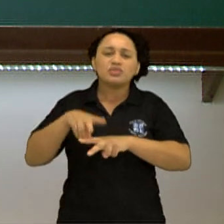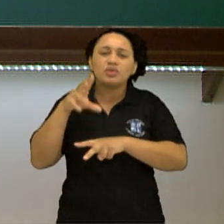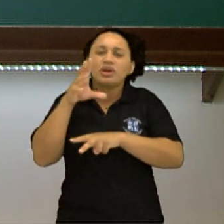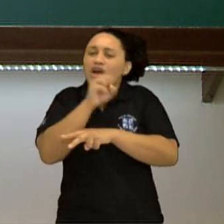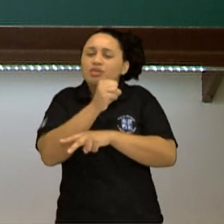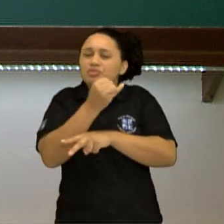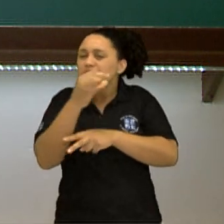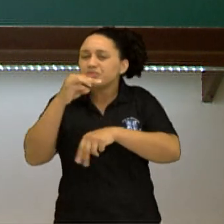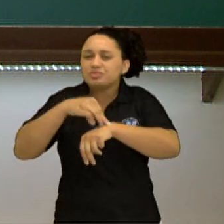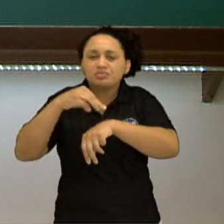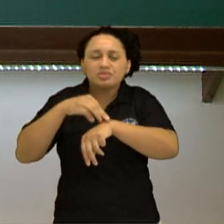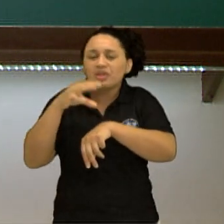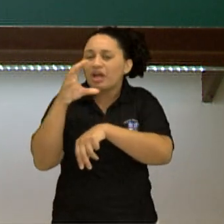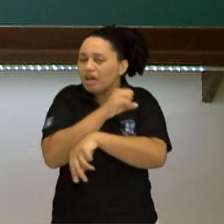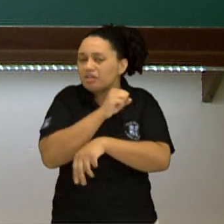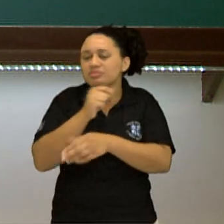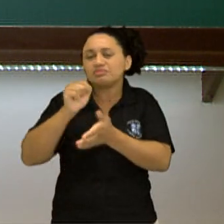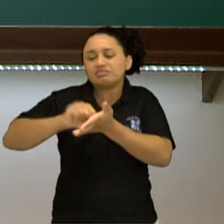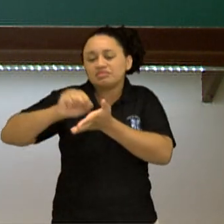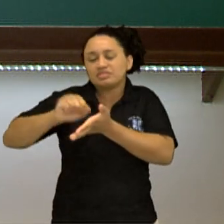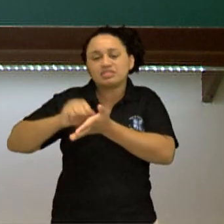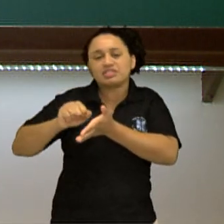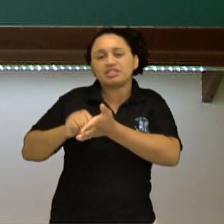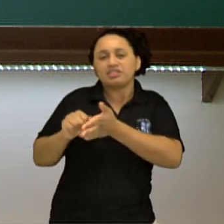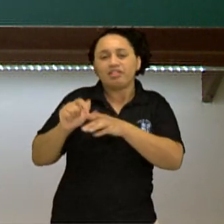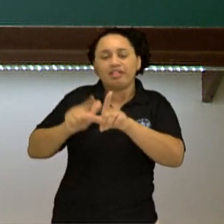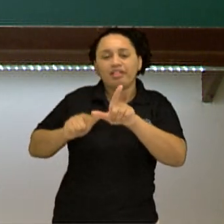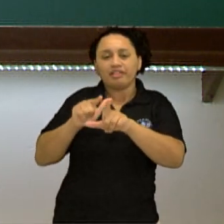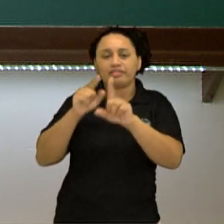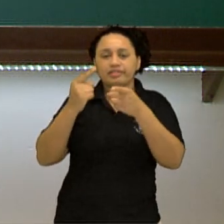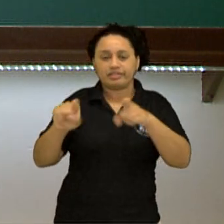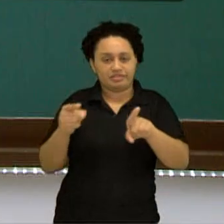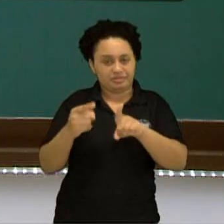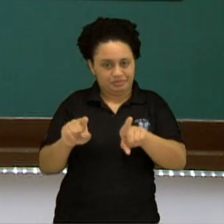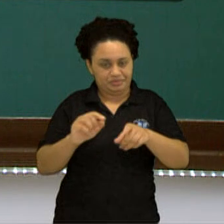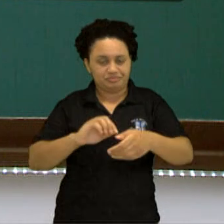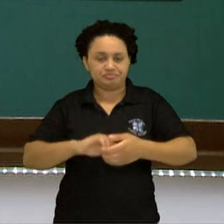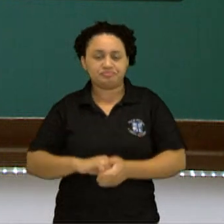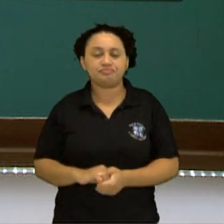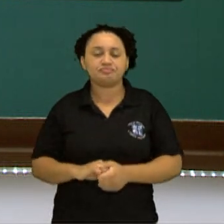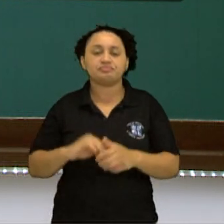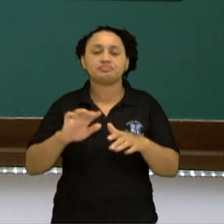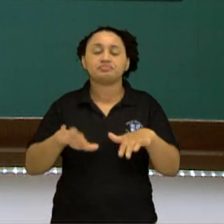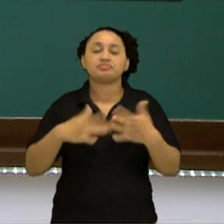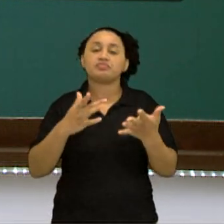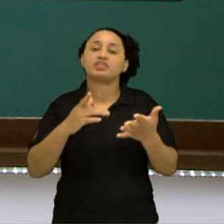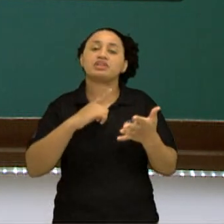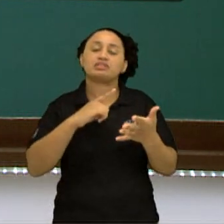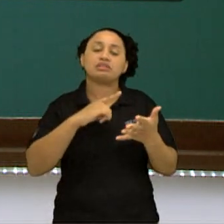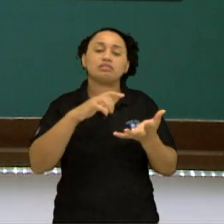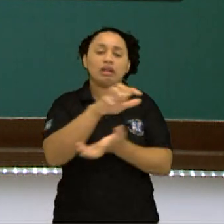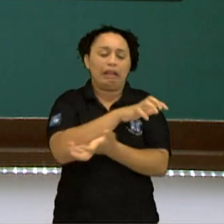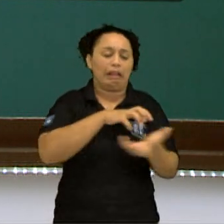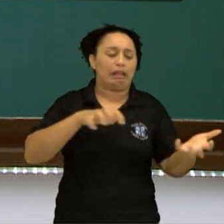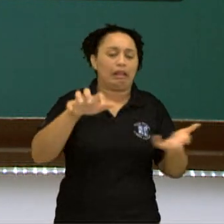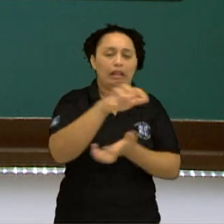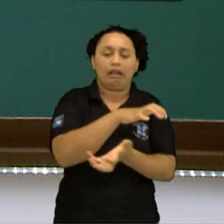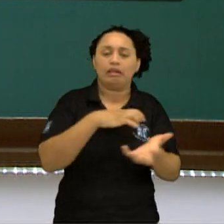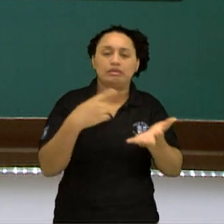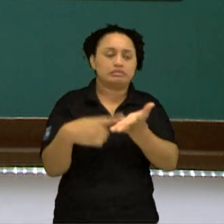rapidamente compôs essa letra maravilhosa. Então, entre um turbilhão de